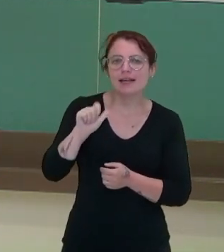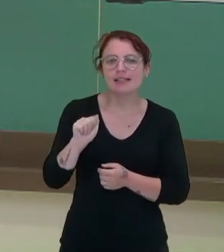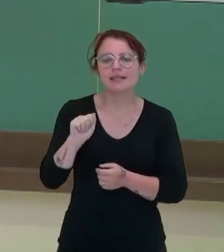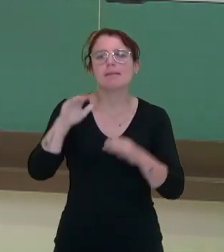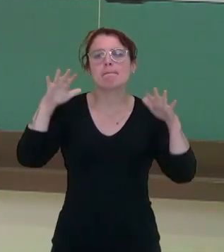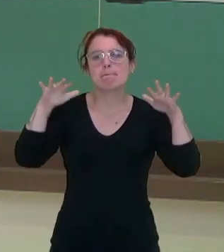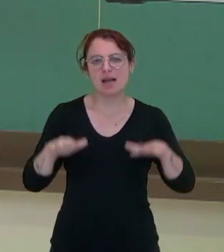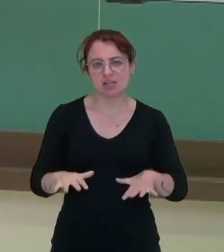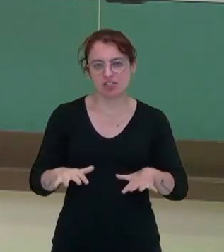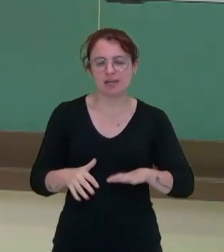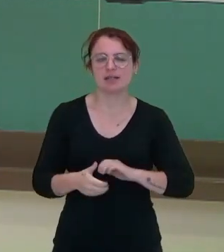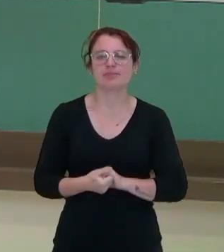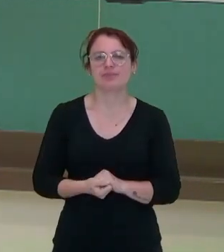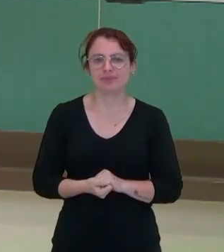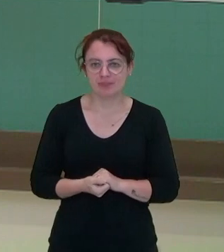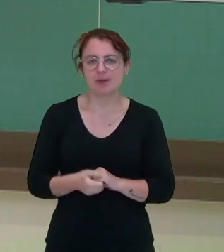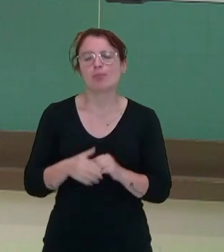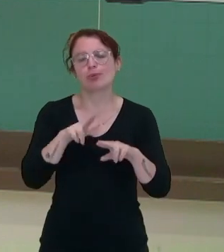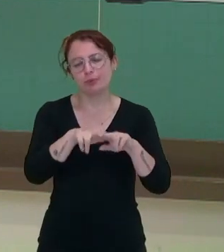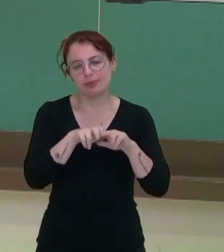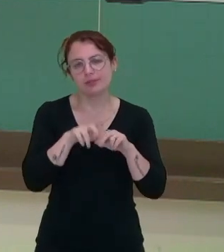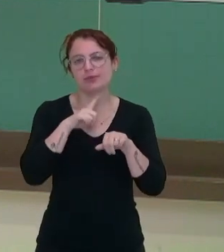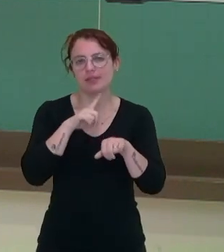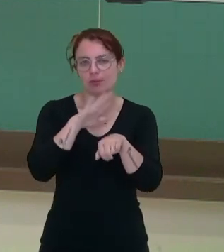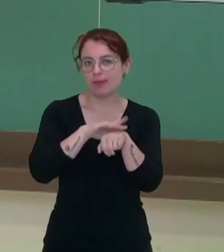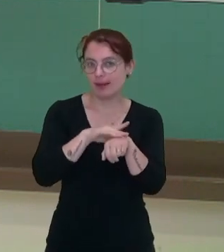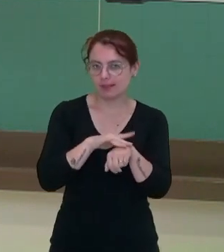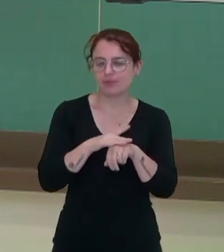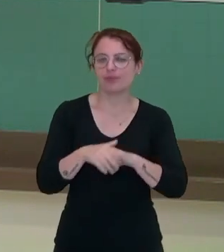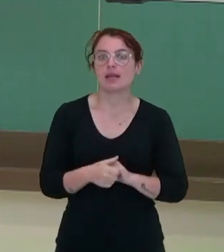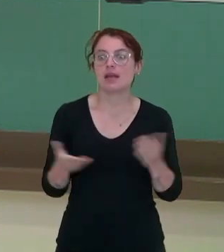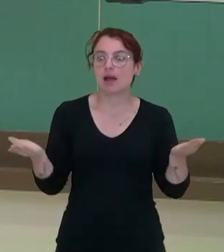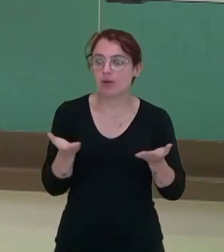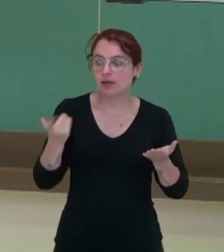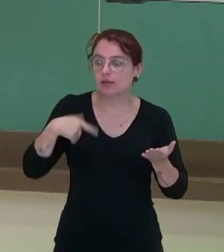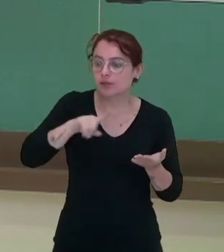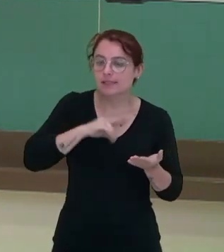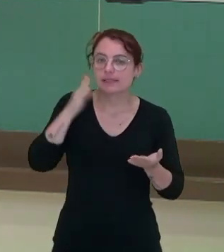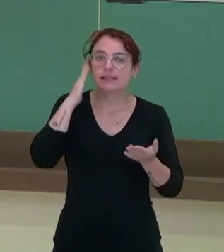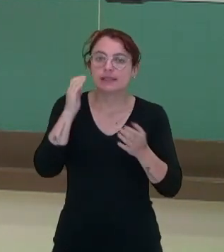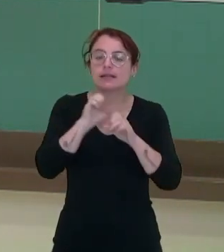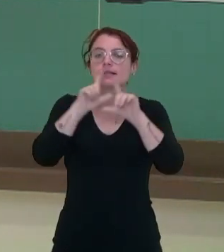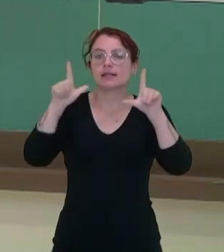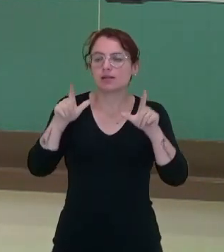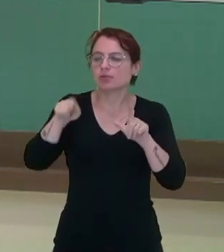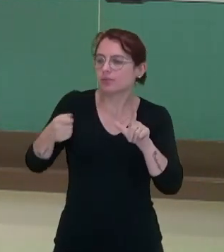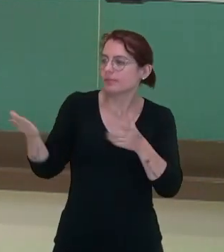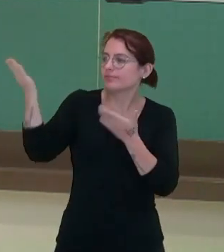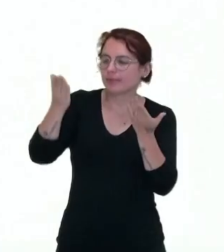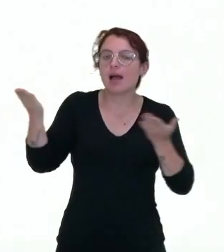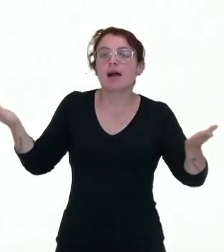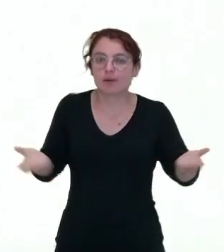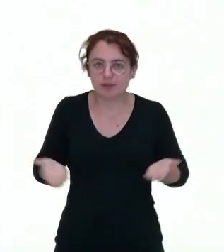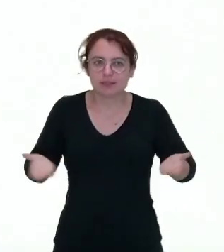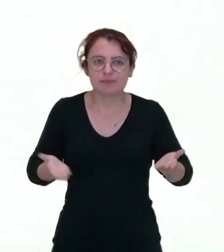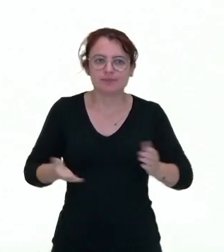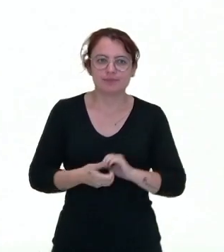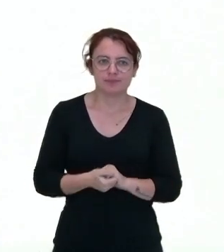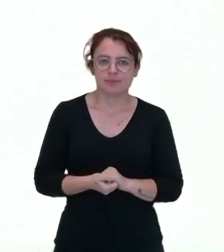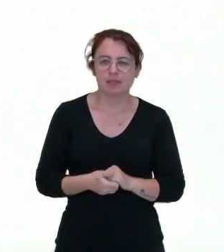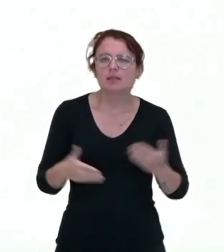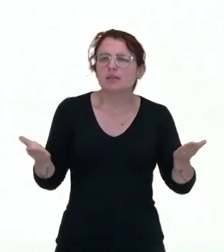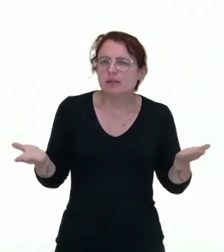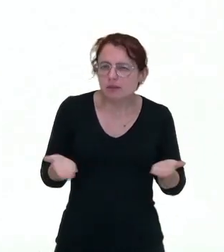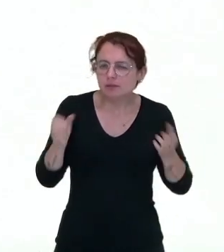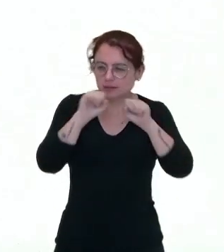baixa, por isso ele ficou doente. Nós vamos entender um pouquinho disso a partir de agora. Então o sistema imunitário,